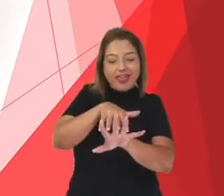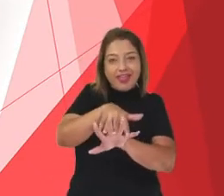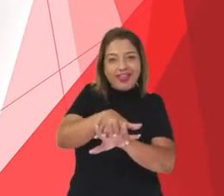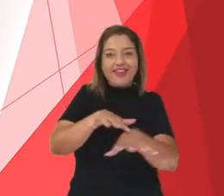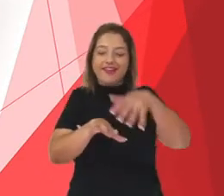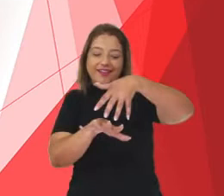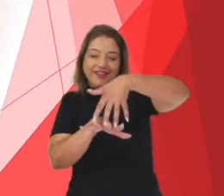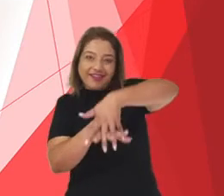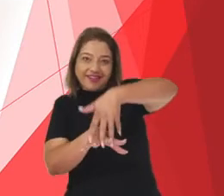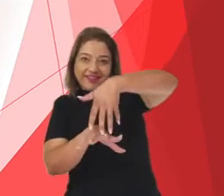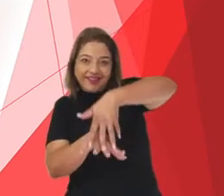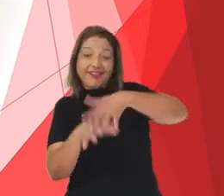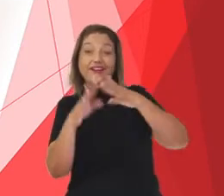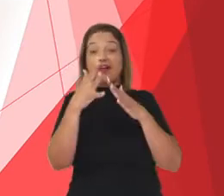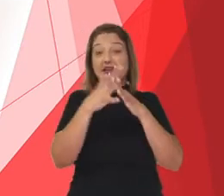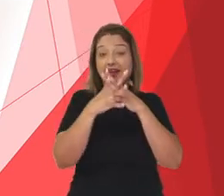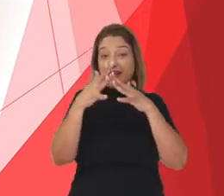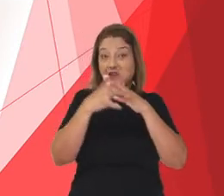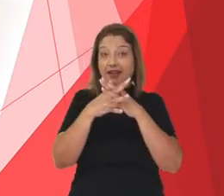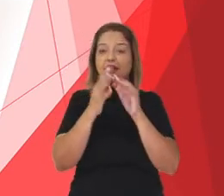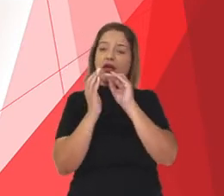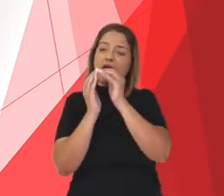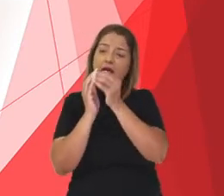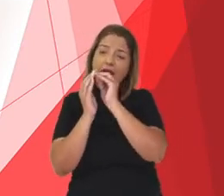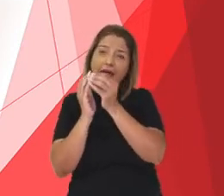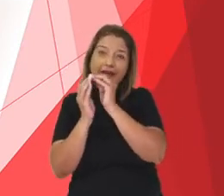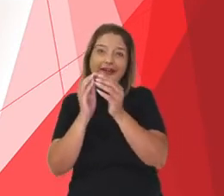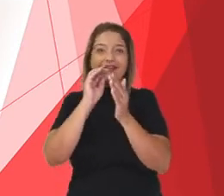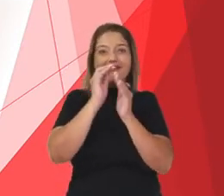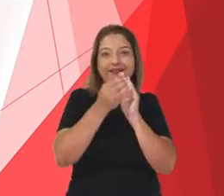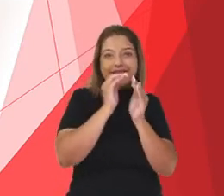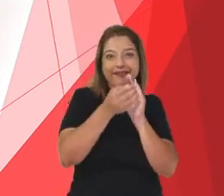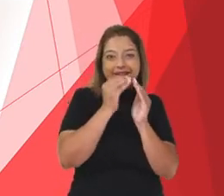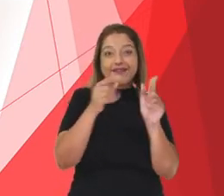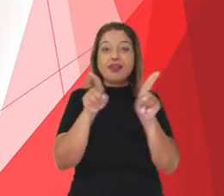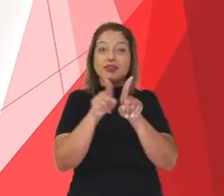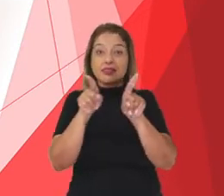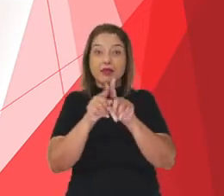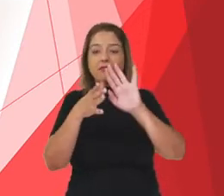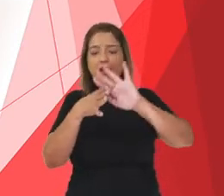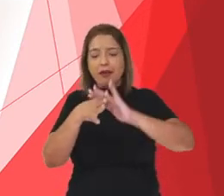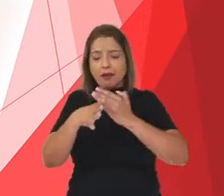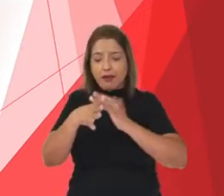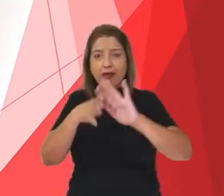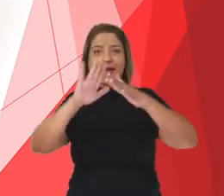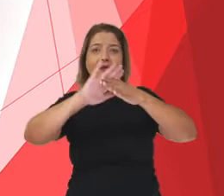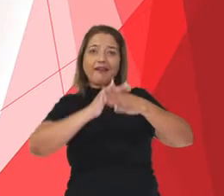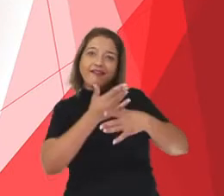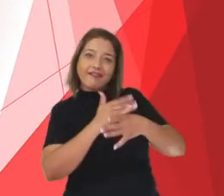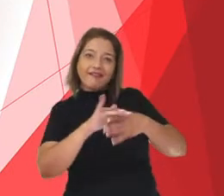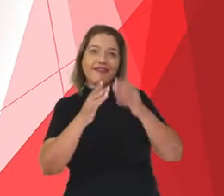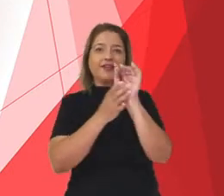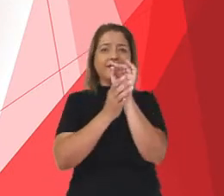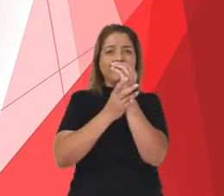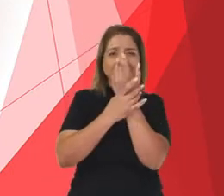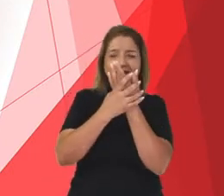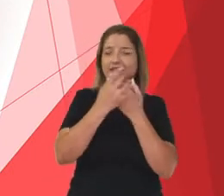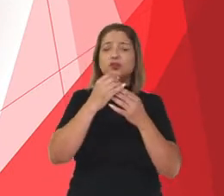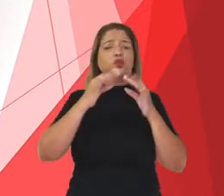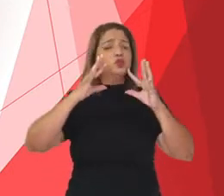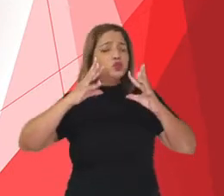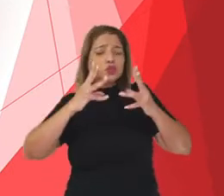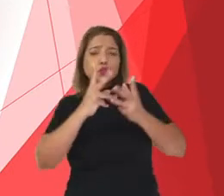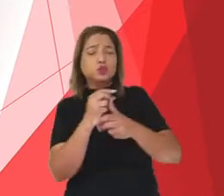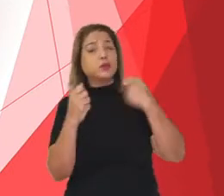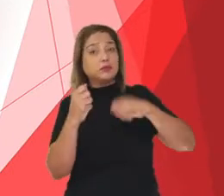dedos, embaixo das unhas, entre as pregas das palmas das mãos.